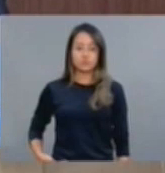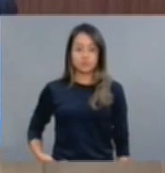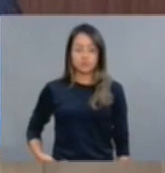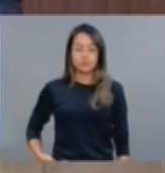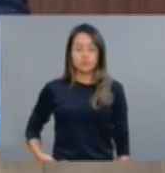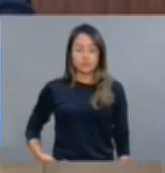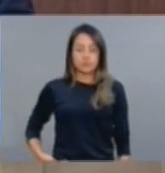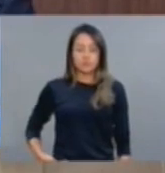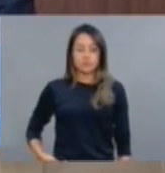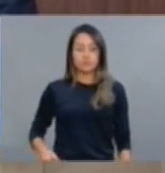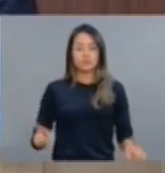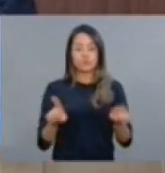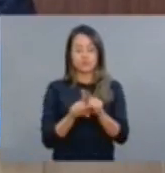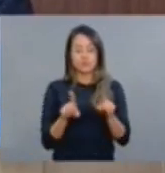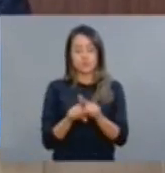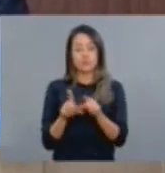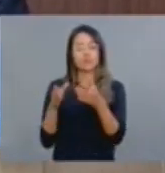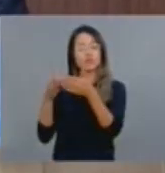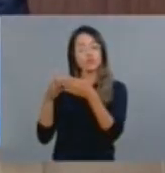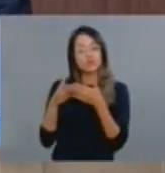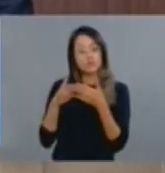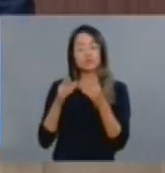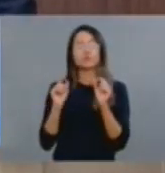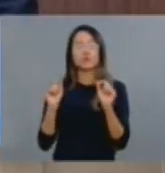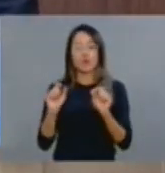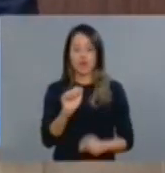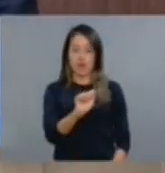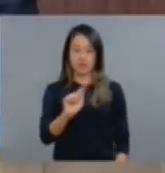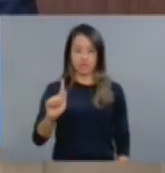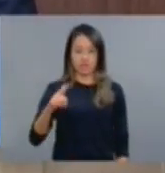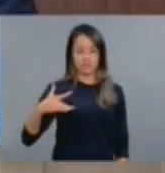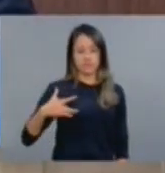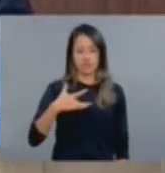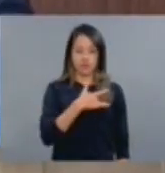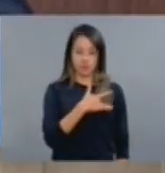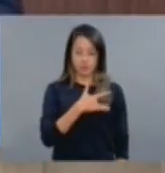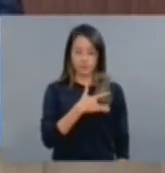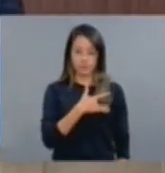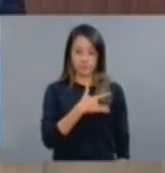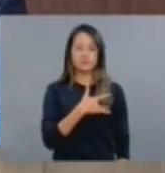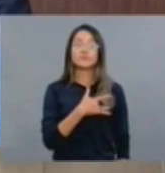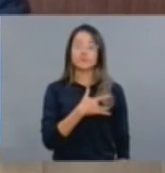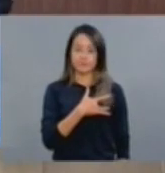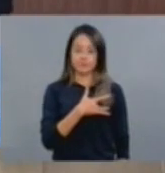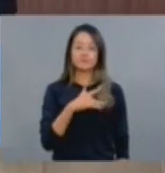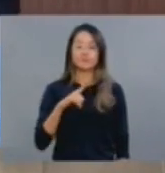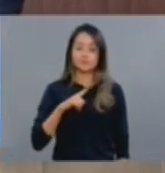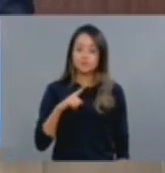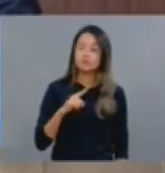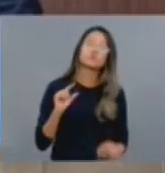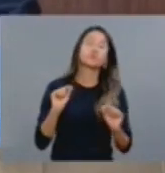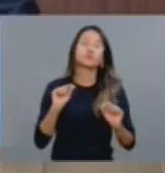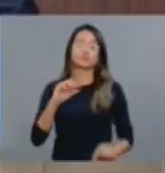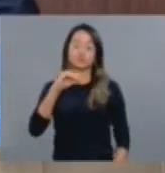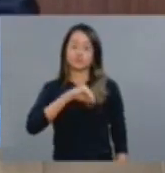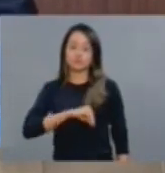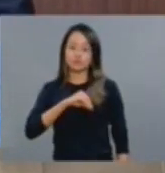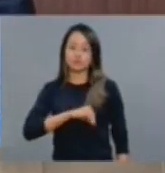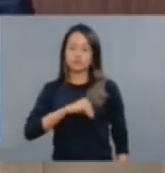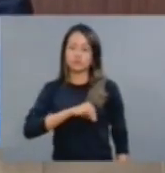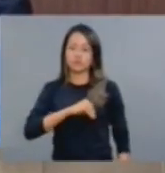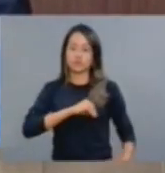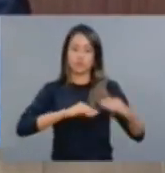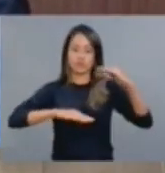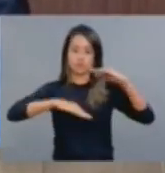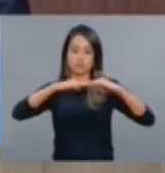atendendo também uma reivindicação por parte dos agentes comunitários de saúde, onde foi adaptado o piso nacional para o piso do